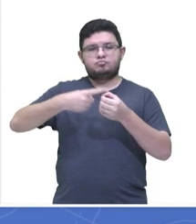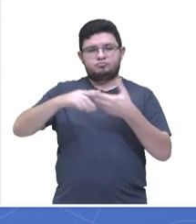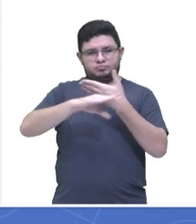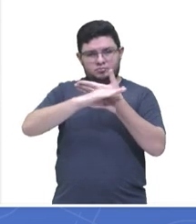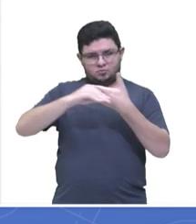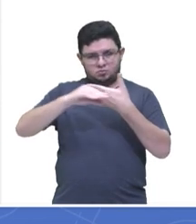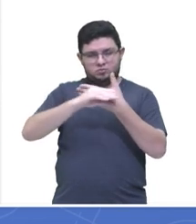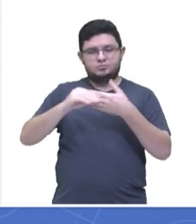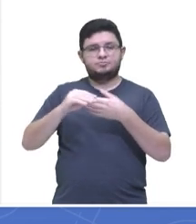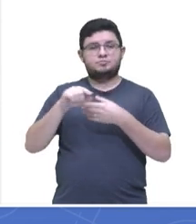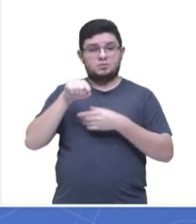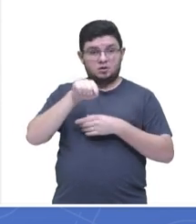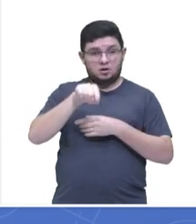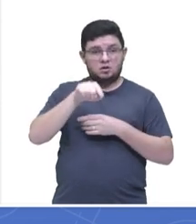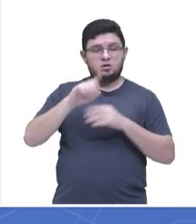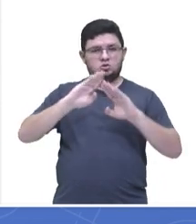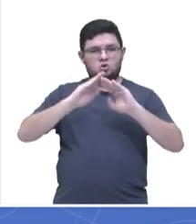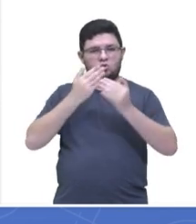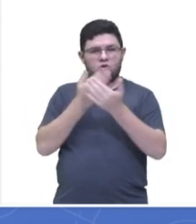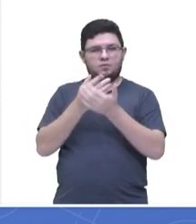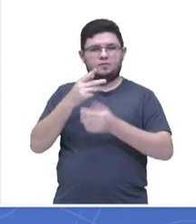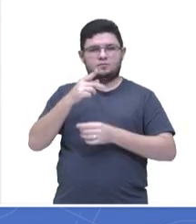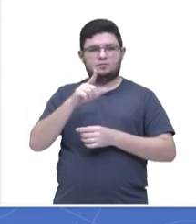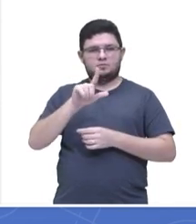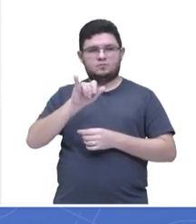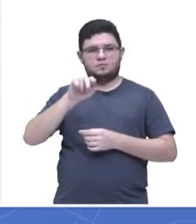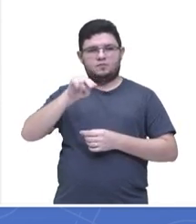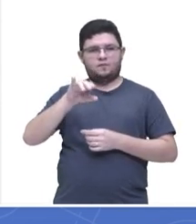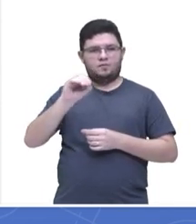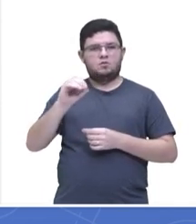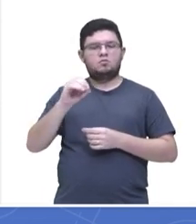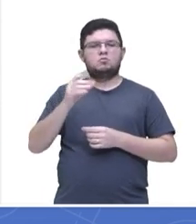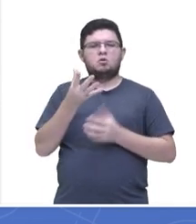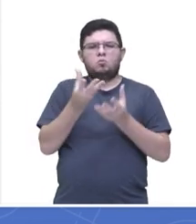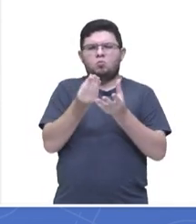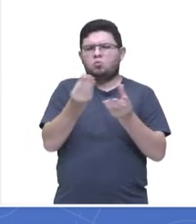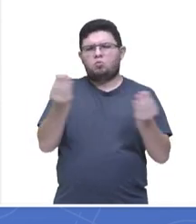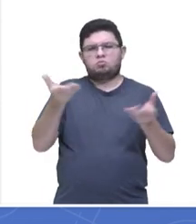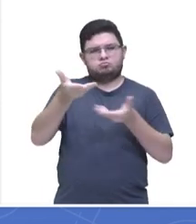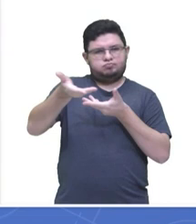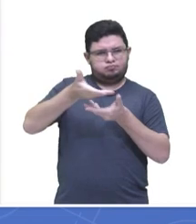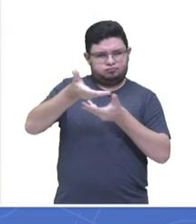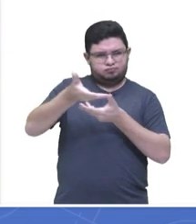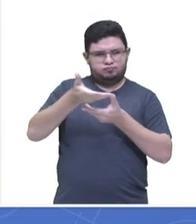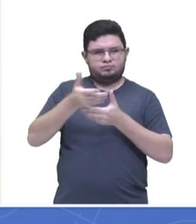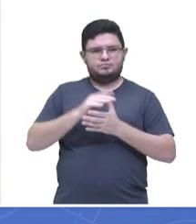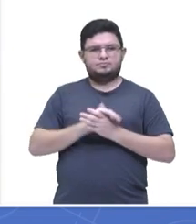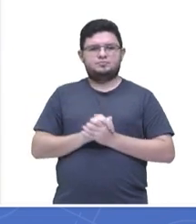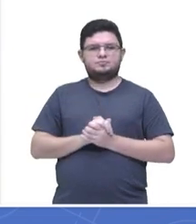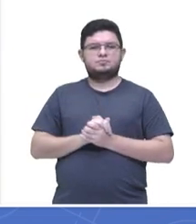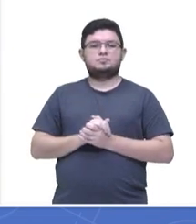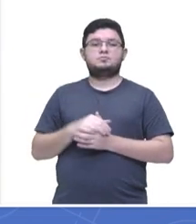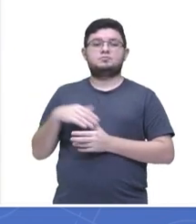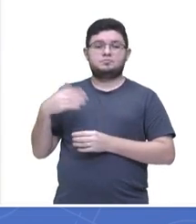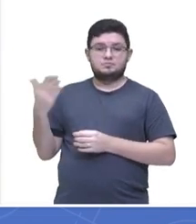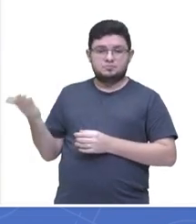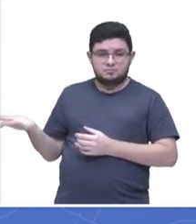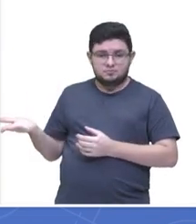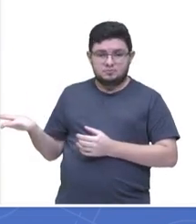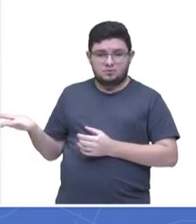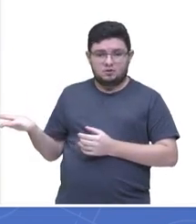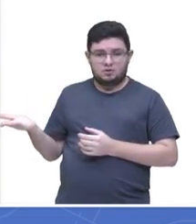Humaitá está participando bastante aqui, não é? Quem mais? O Guilherme colocou letra C. Muito bem, Guilherme.